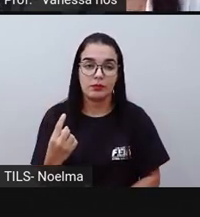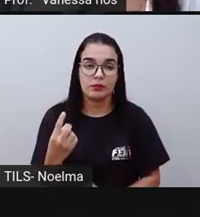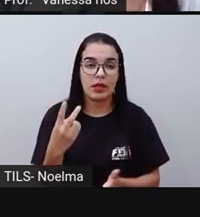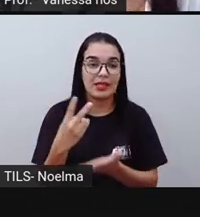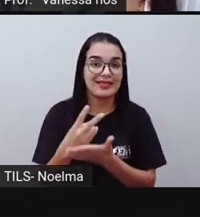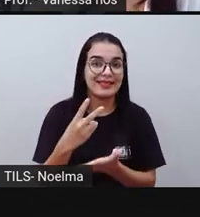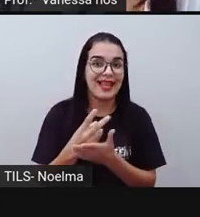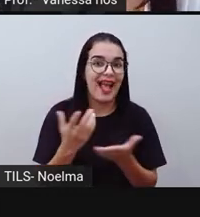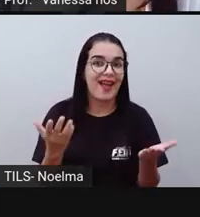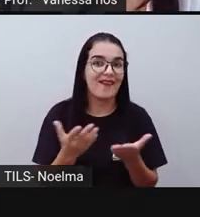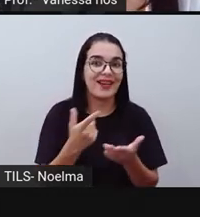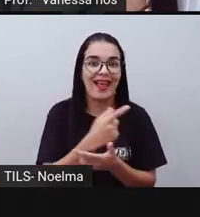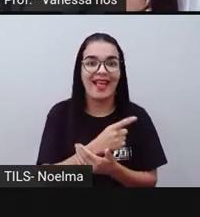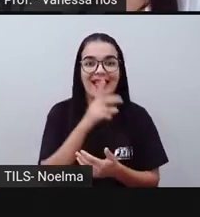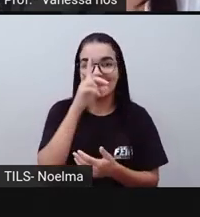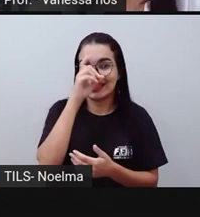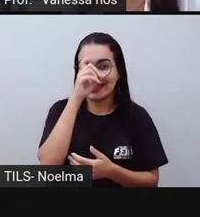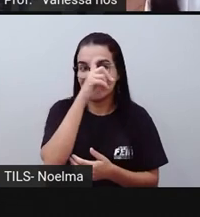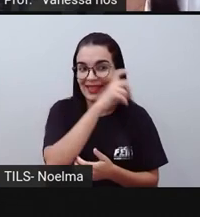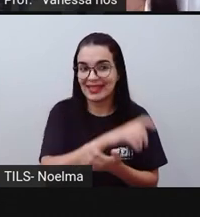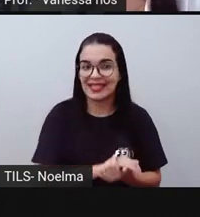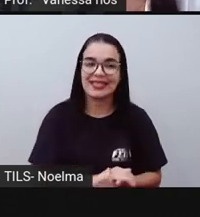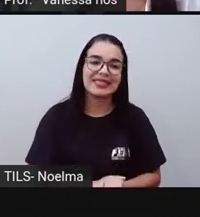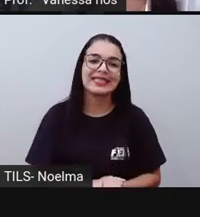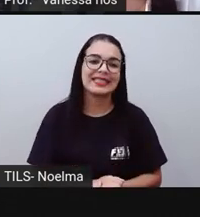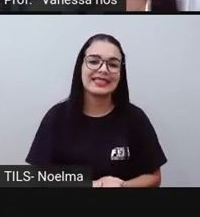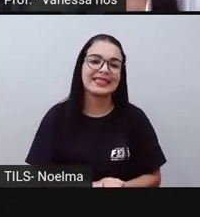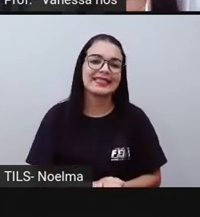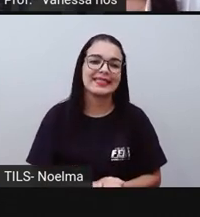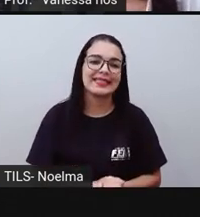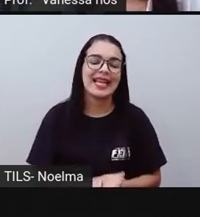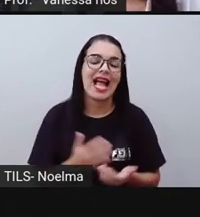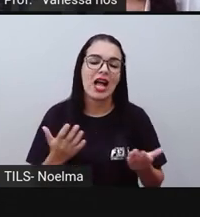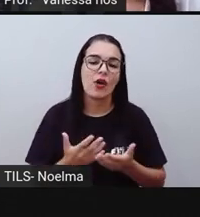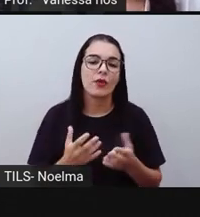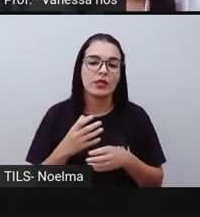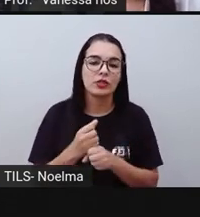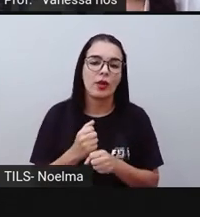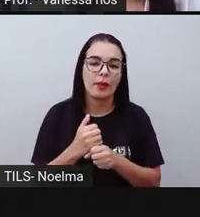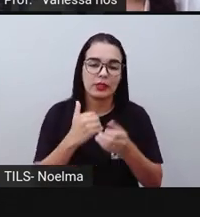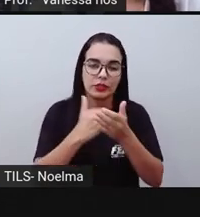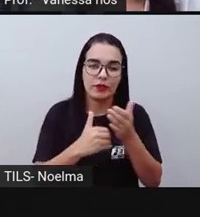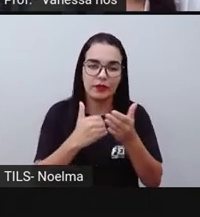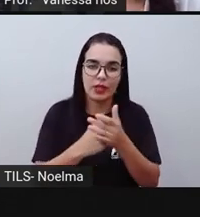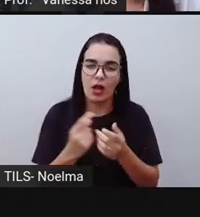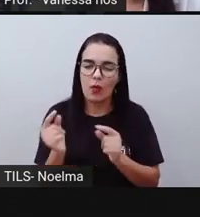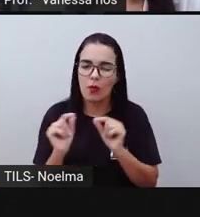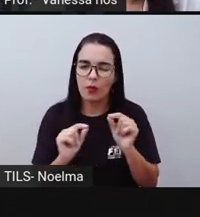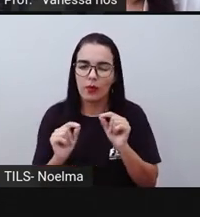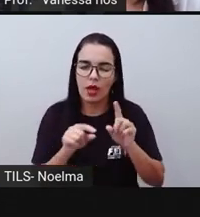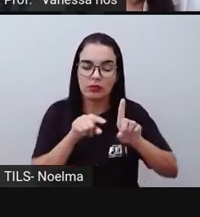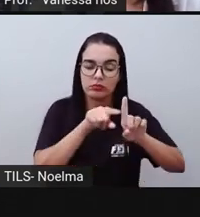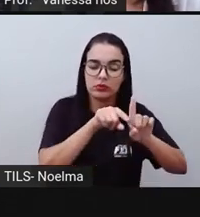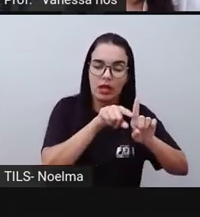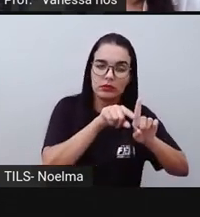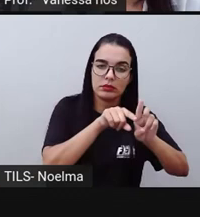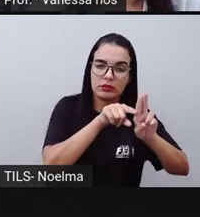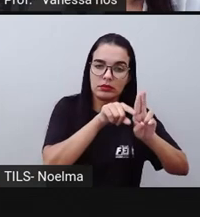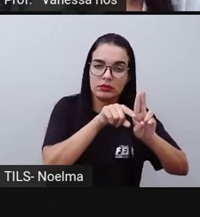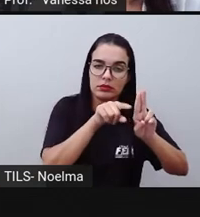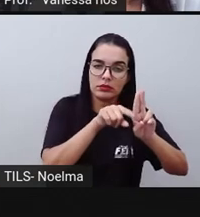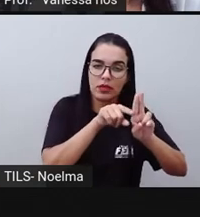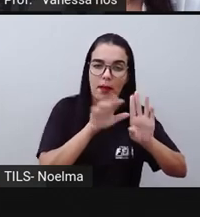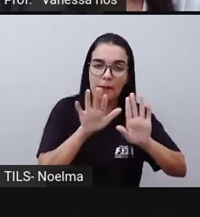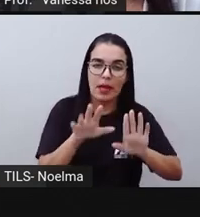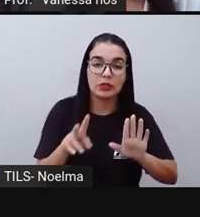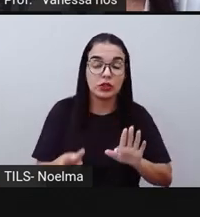Aí chegamos, então, nesta parte da continha. calcular a diferença entre as dezenas. Mas